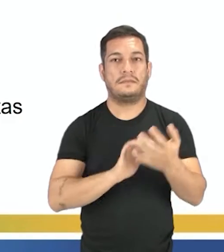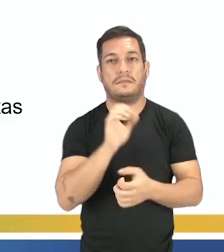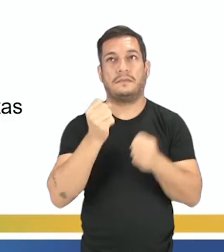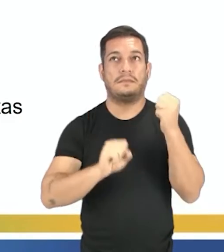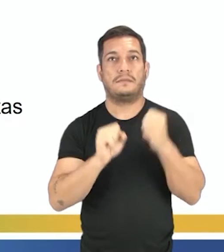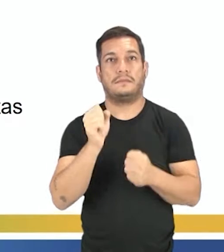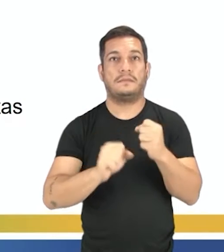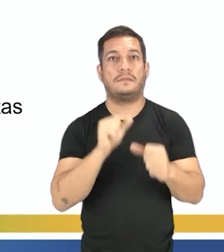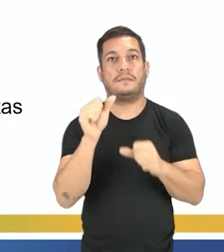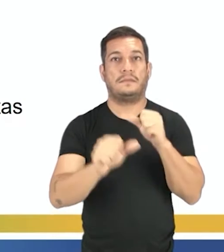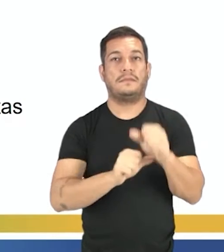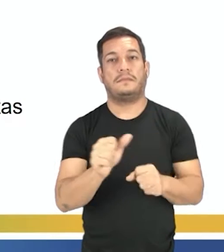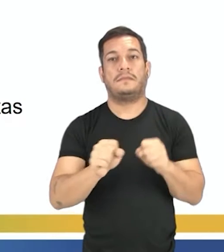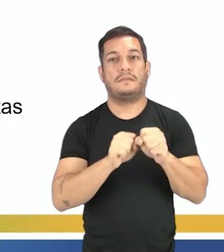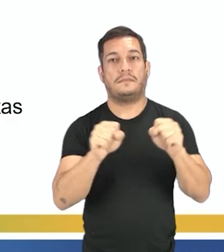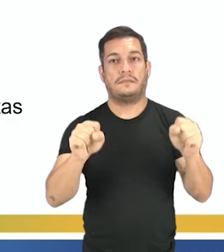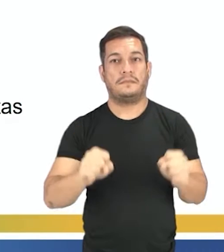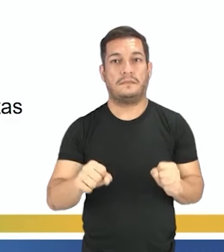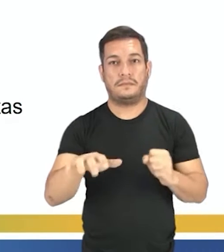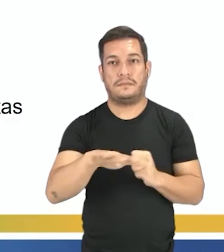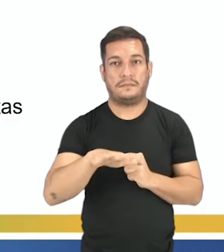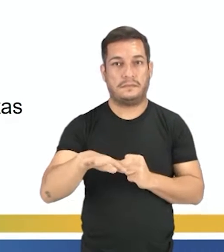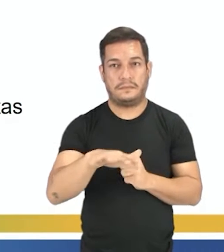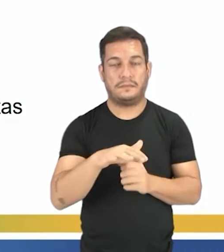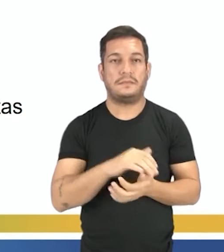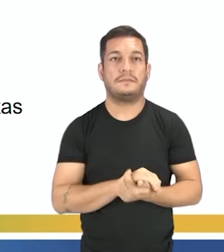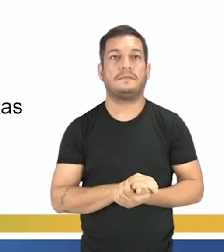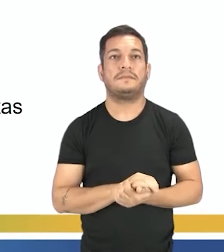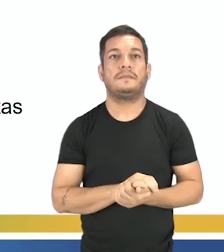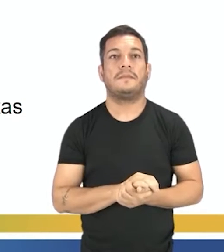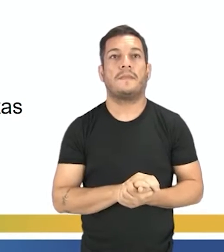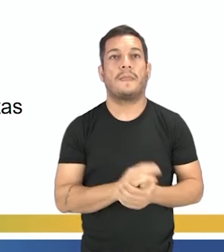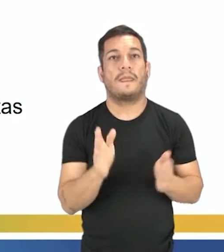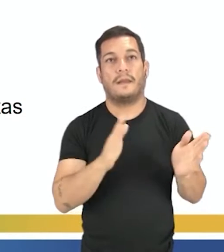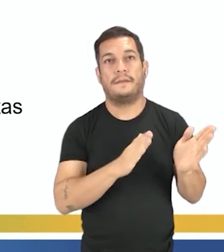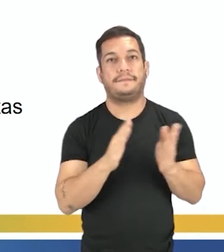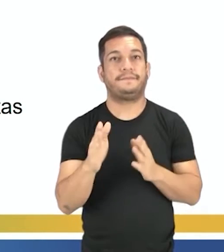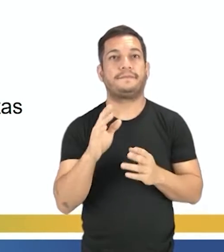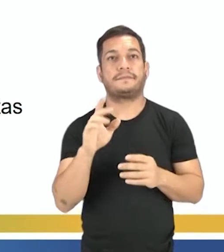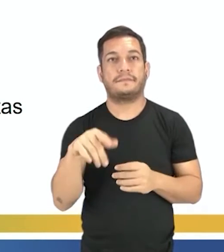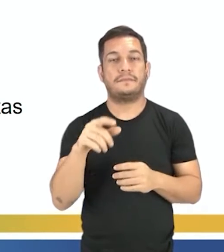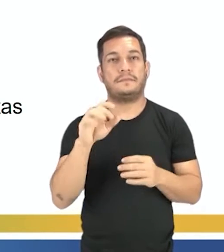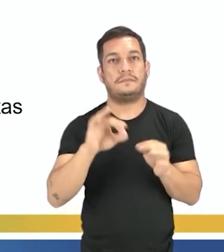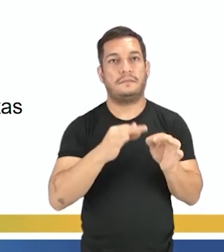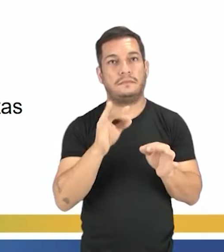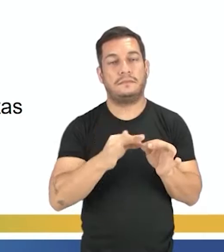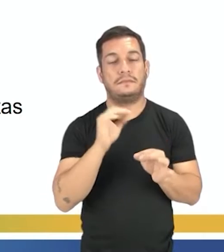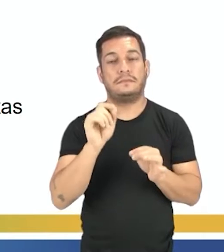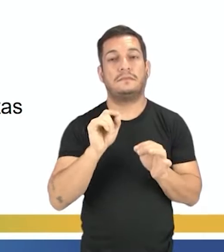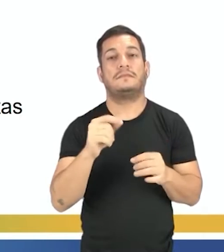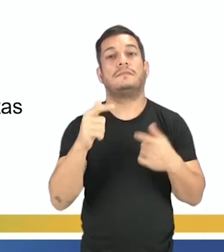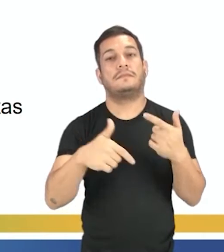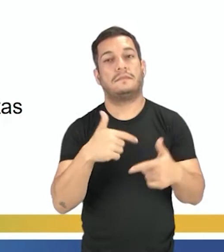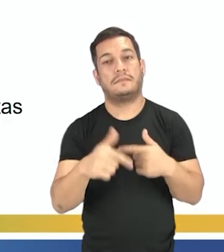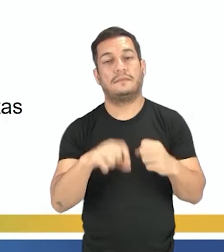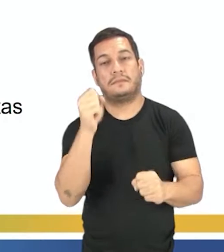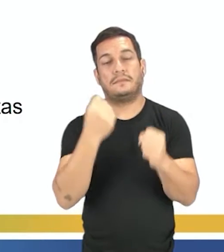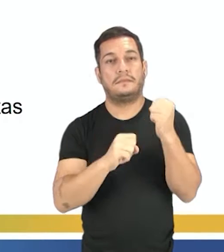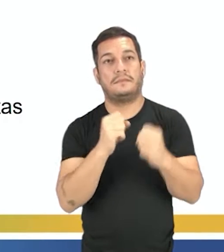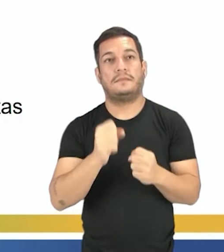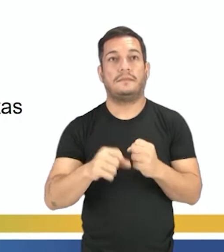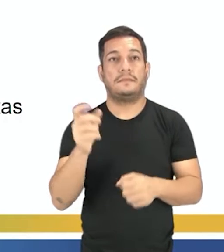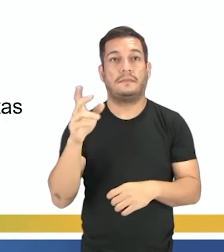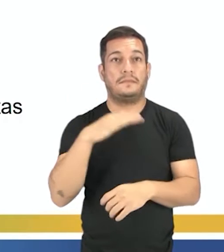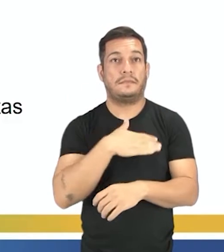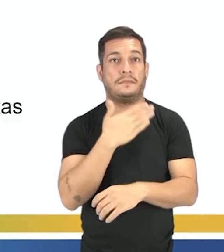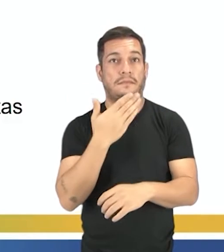mudança no sistema social. Passagem do sistema artesanal para o sistema fabril. A luz do